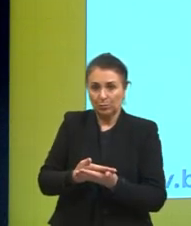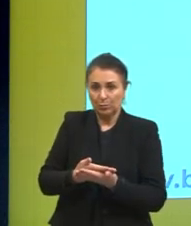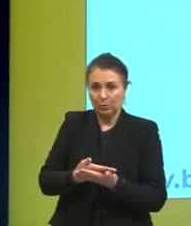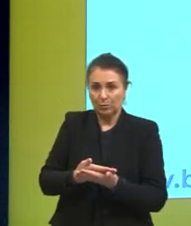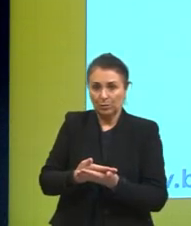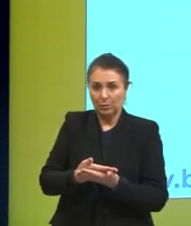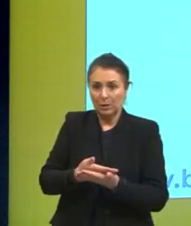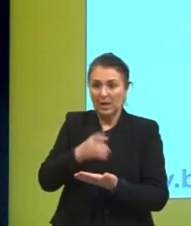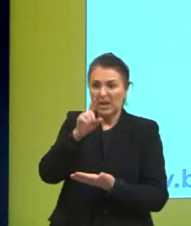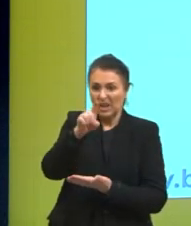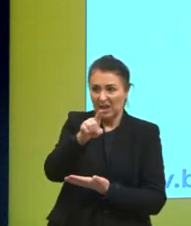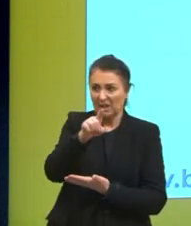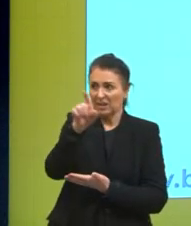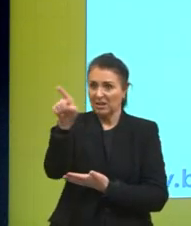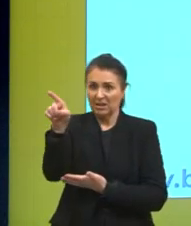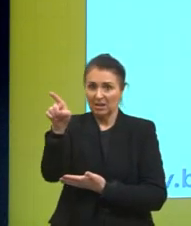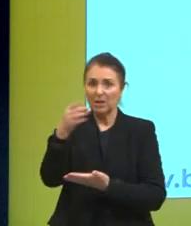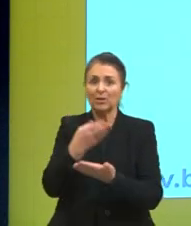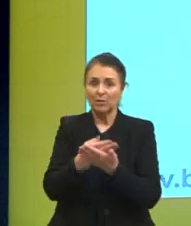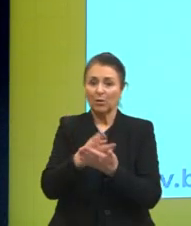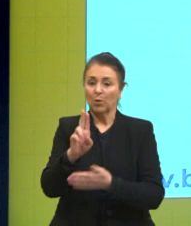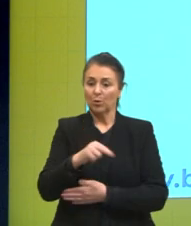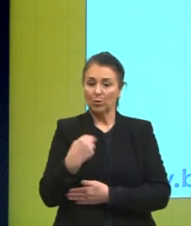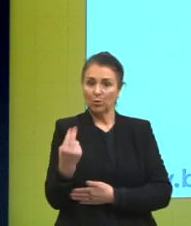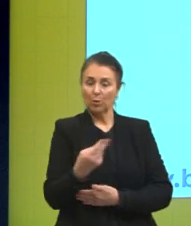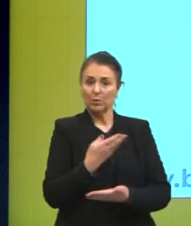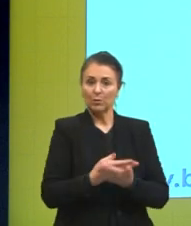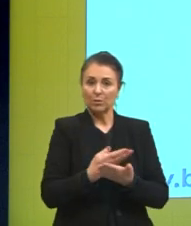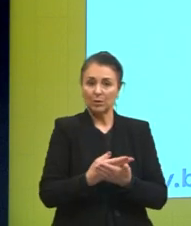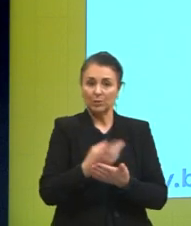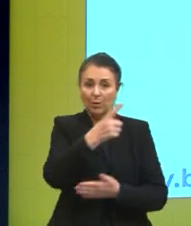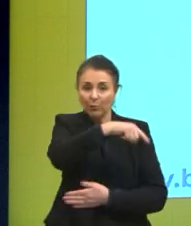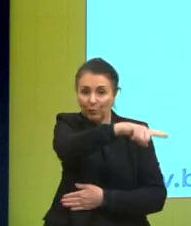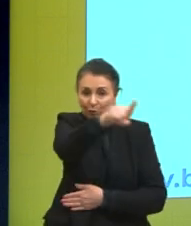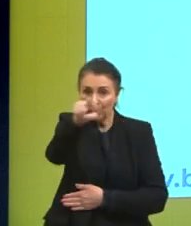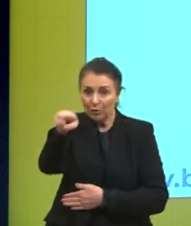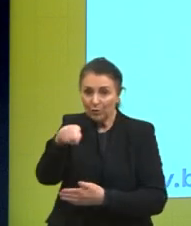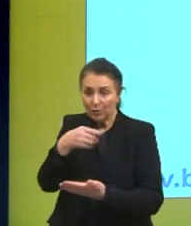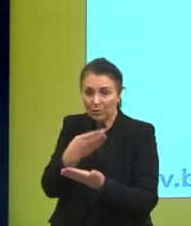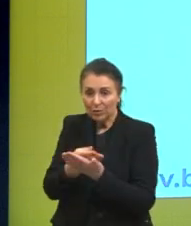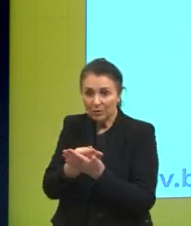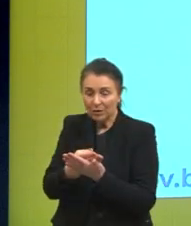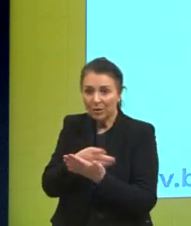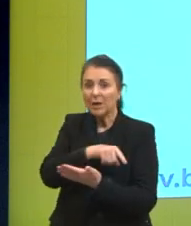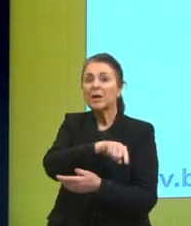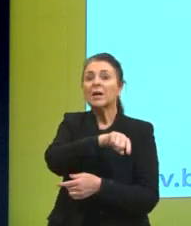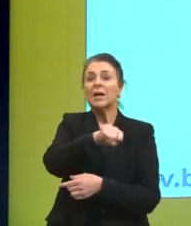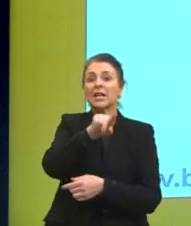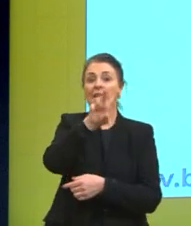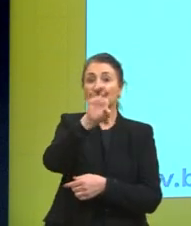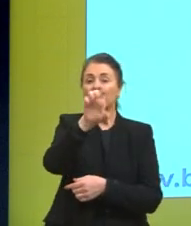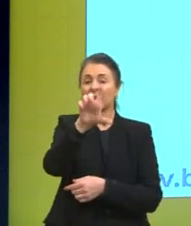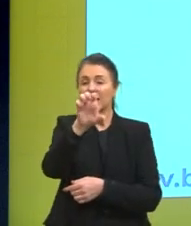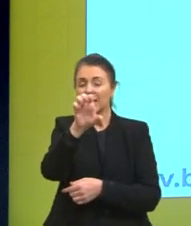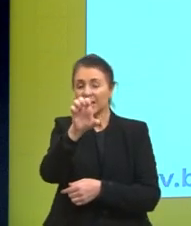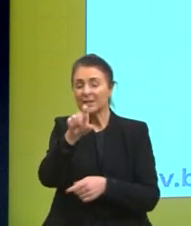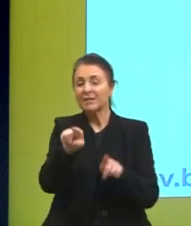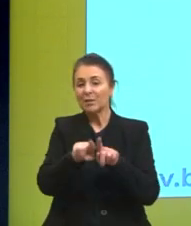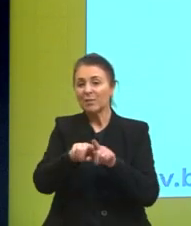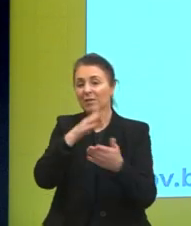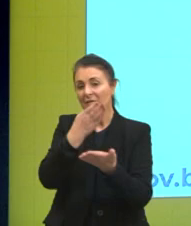estuda nós estudiamos vocês estudiais eles eles estudiam vocês